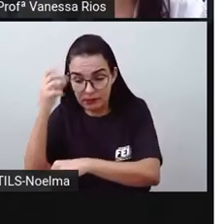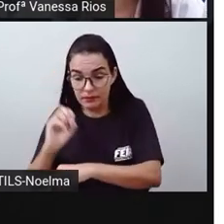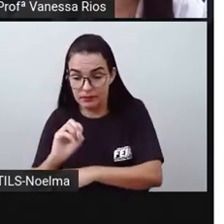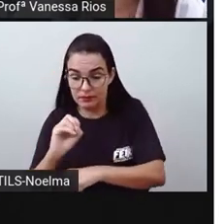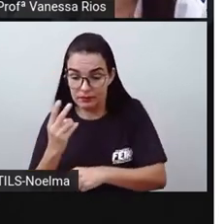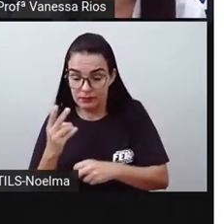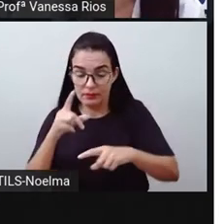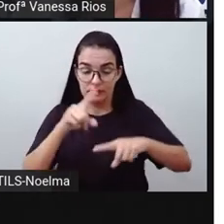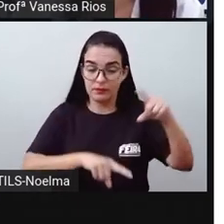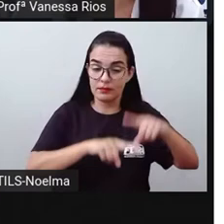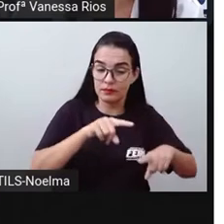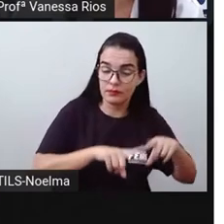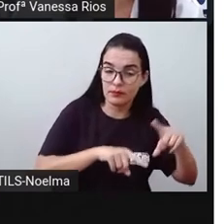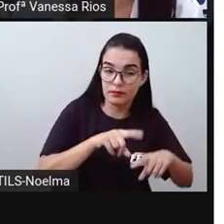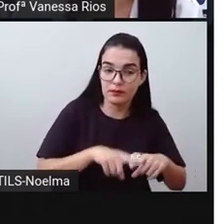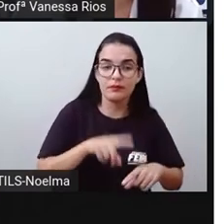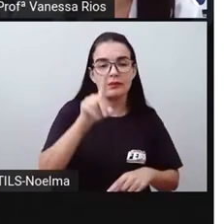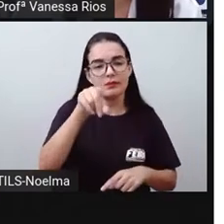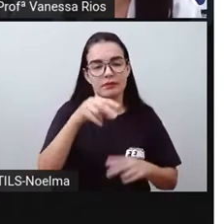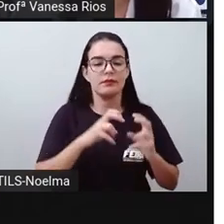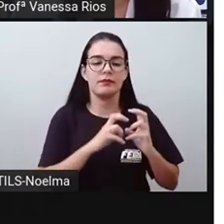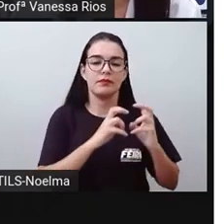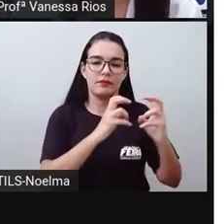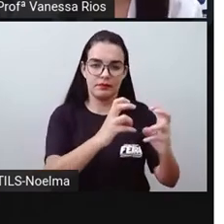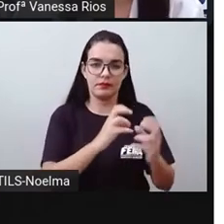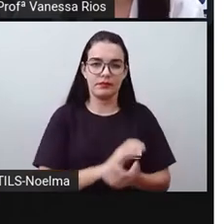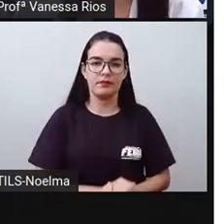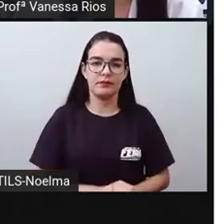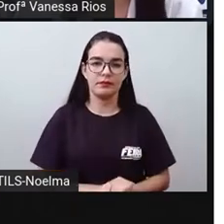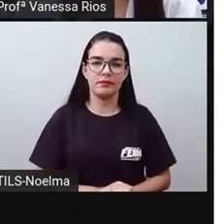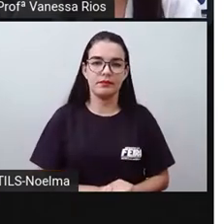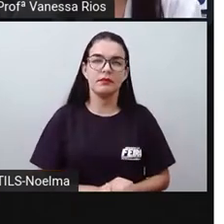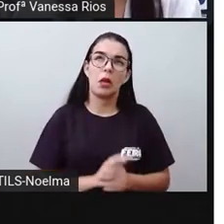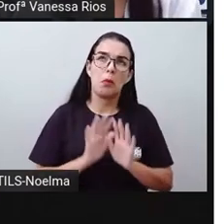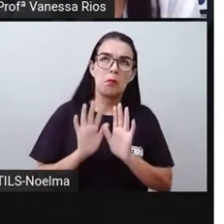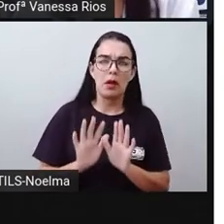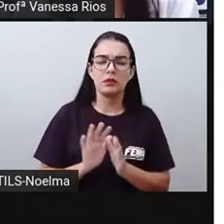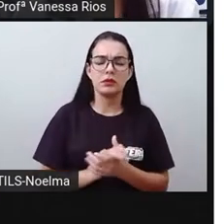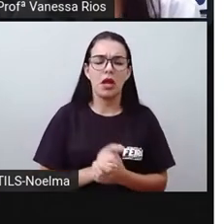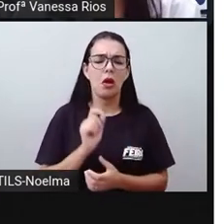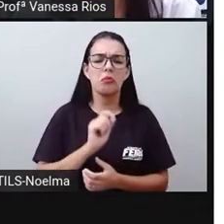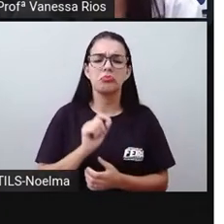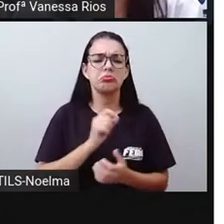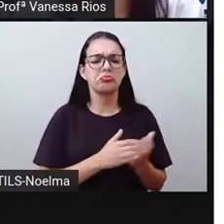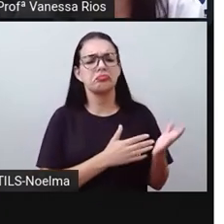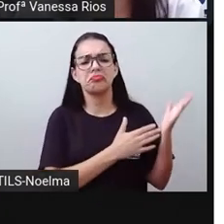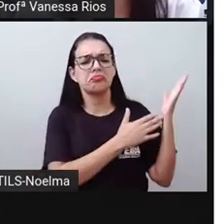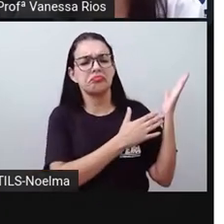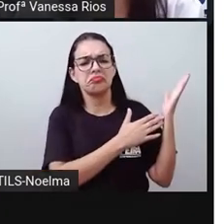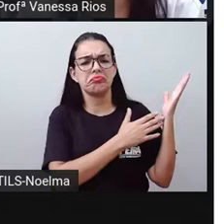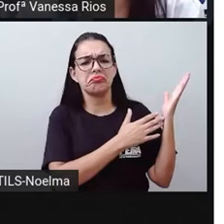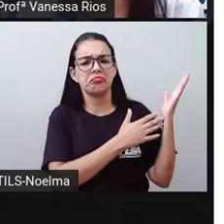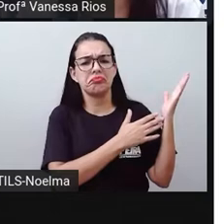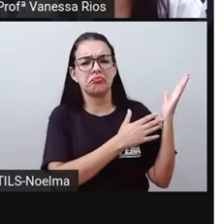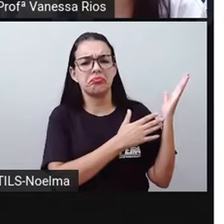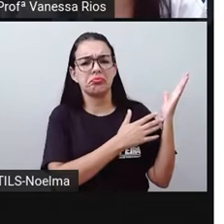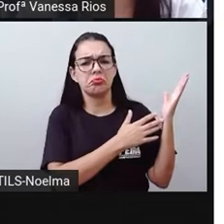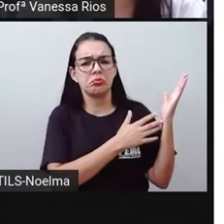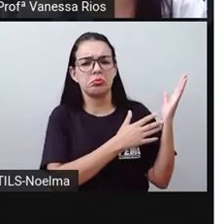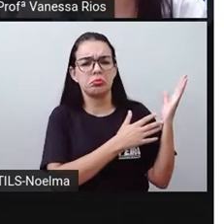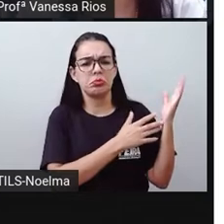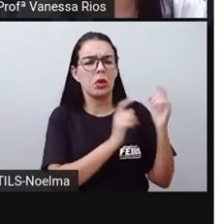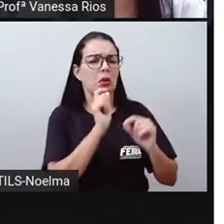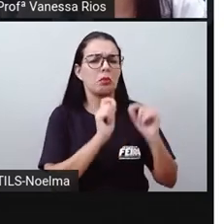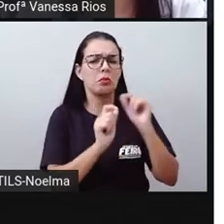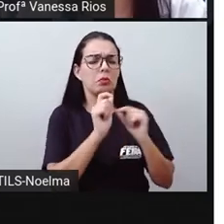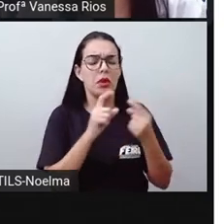transporte. Mas o que são meios de transporte? Porque o tema da nossa aula fala em meios